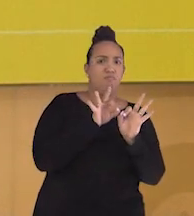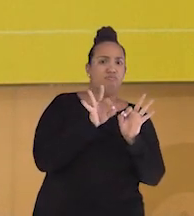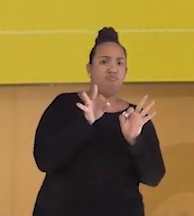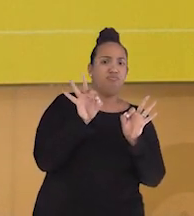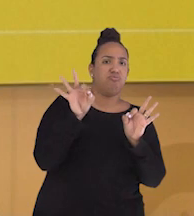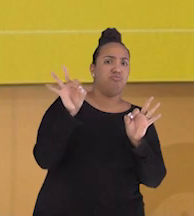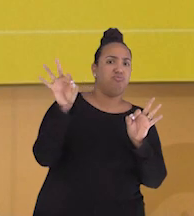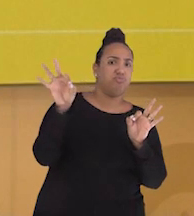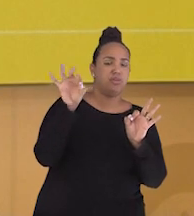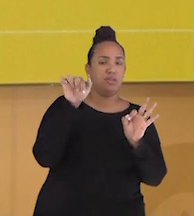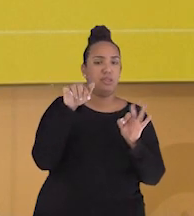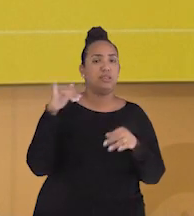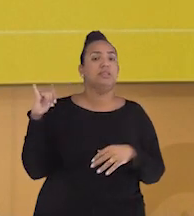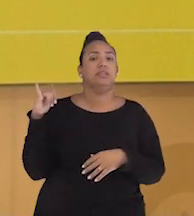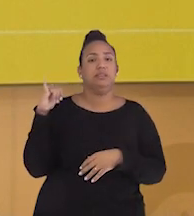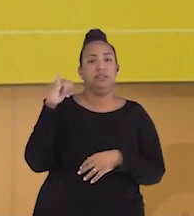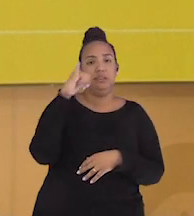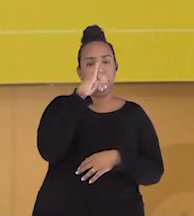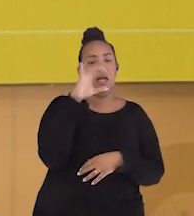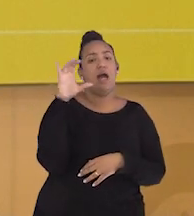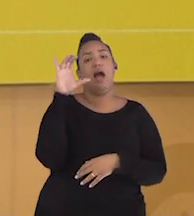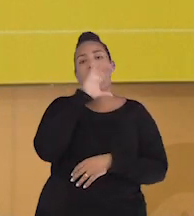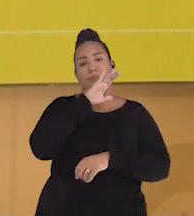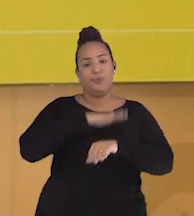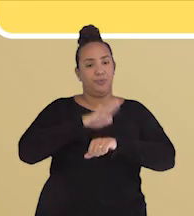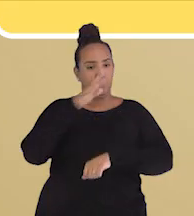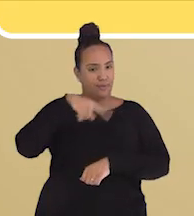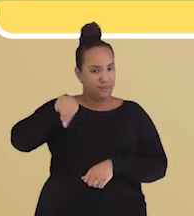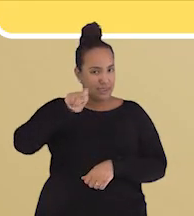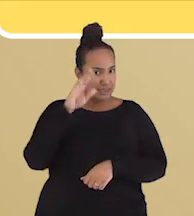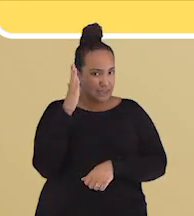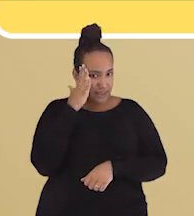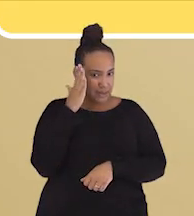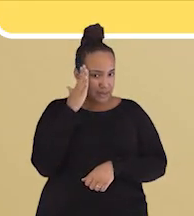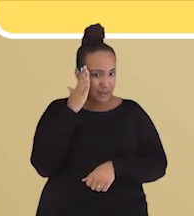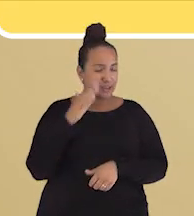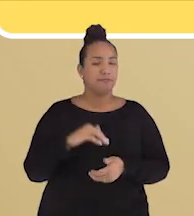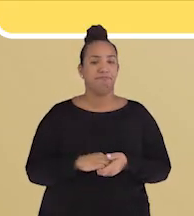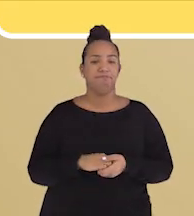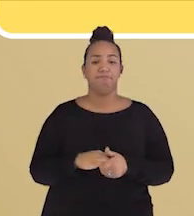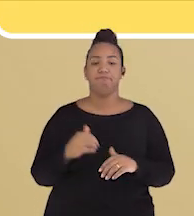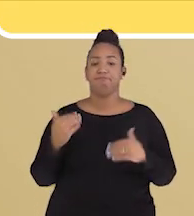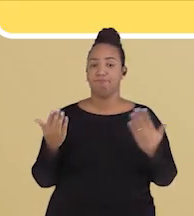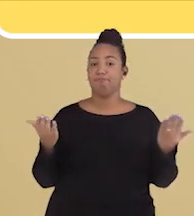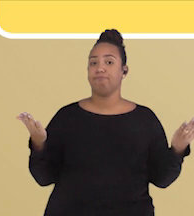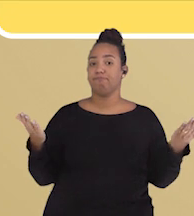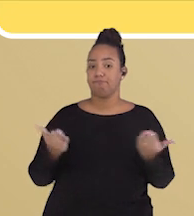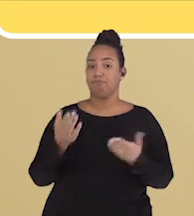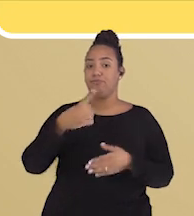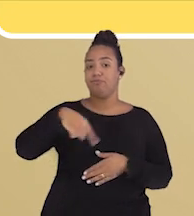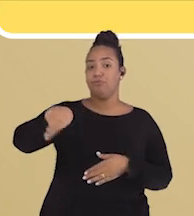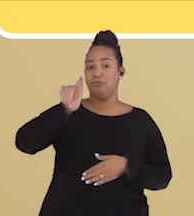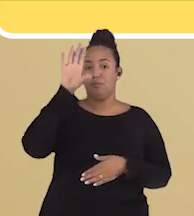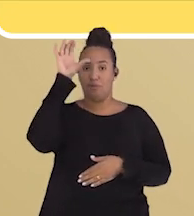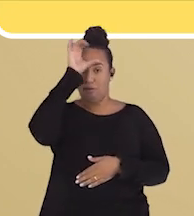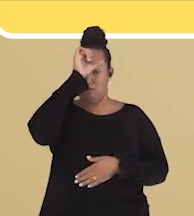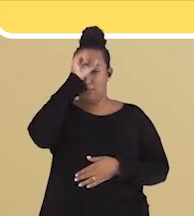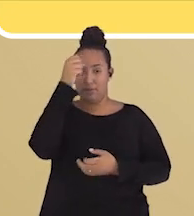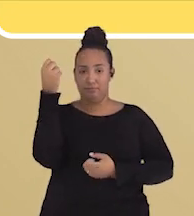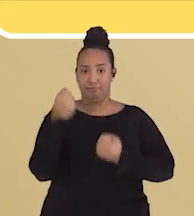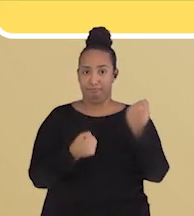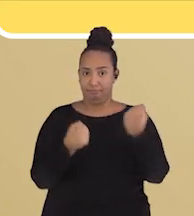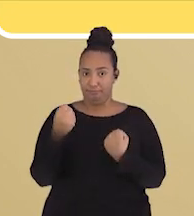outras, o avião é sempre mais rápido, sabiam? Hoje, estamos aprendendo sobre os meios de transporte.